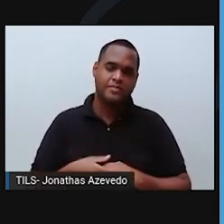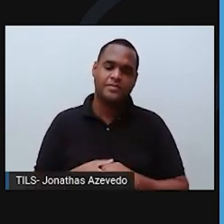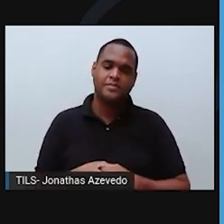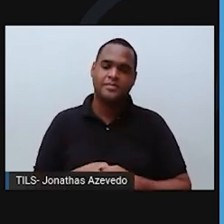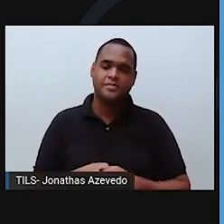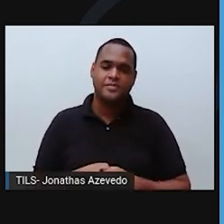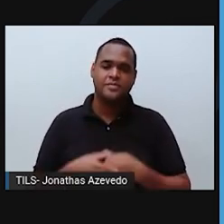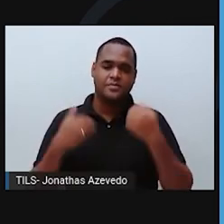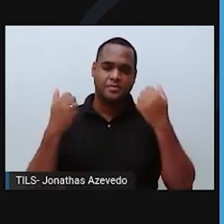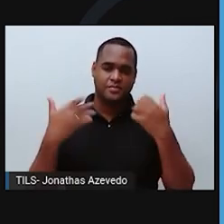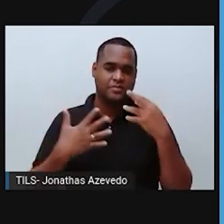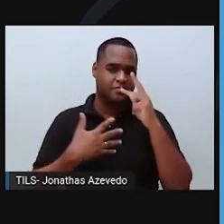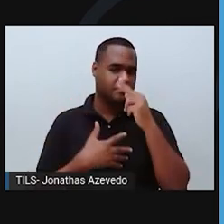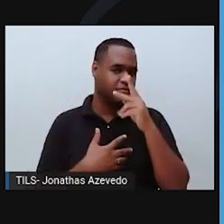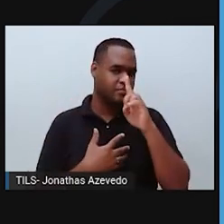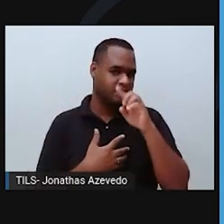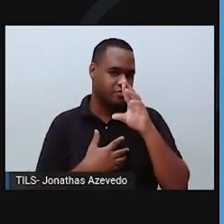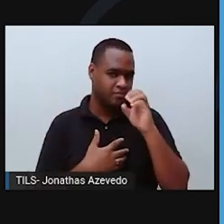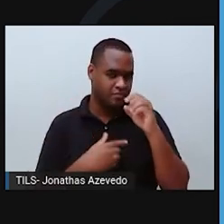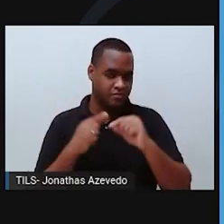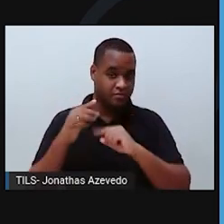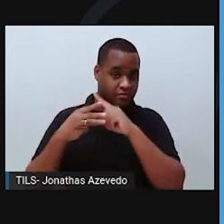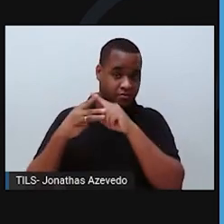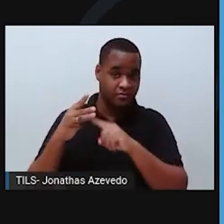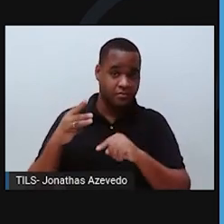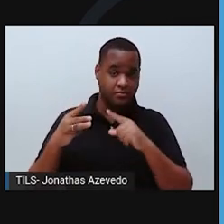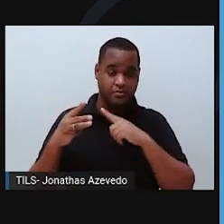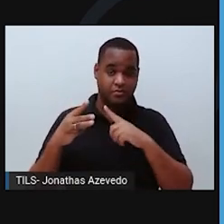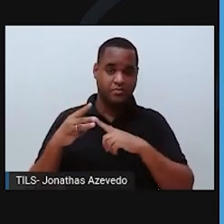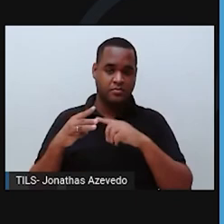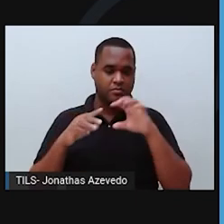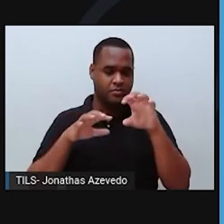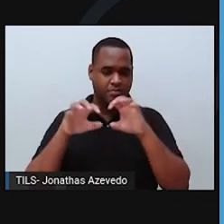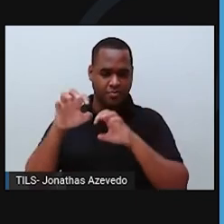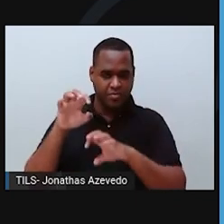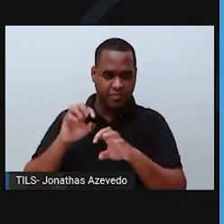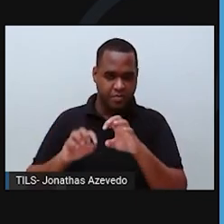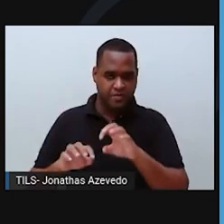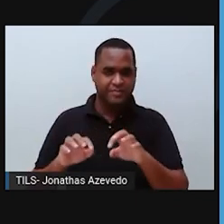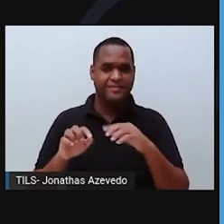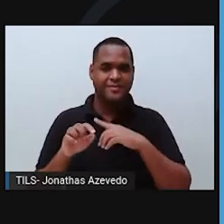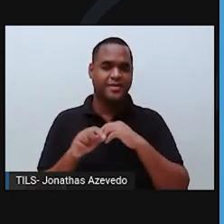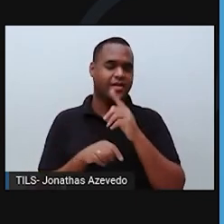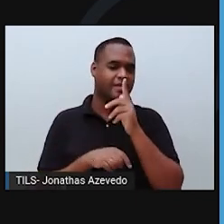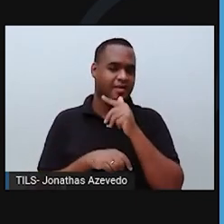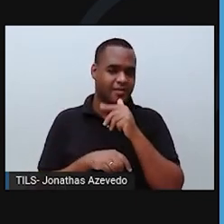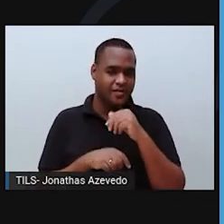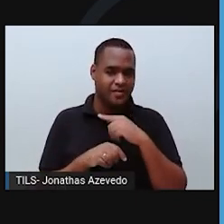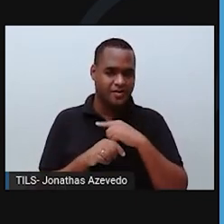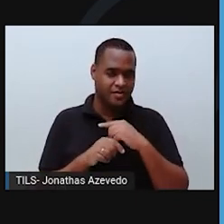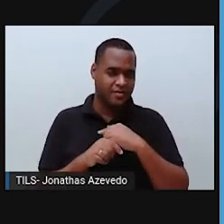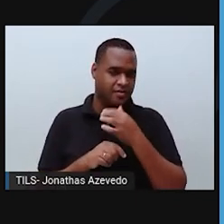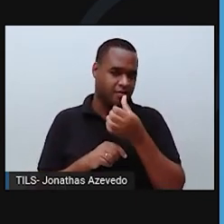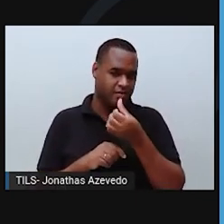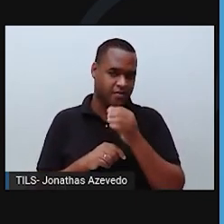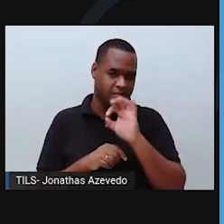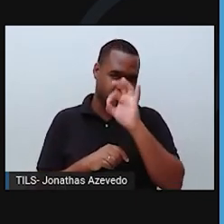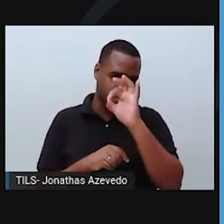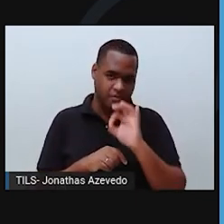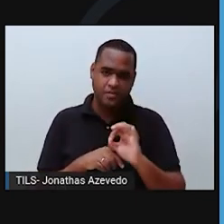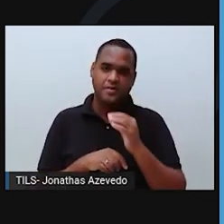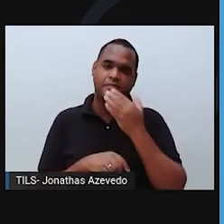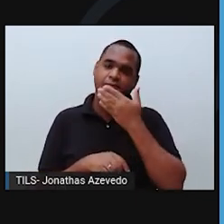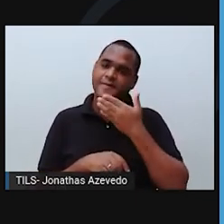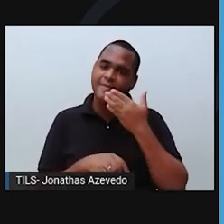A hidrosfera cobre 3 quartos do planeta Terra. Apesar da grande quantidade de água, somente 6% é água